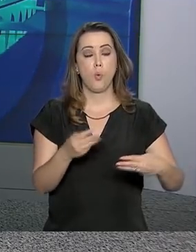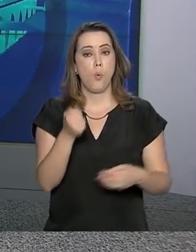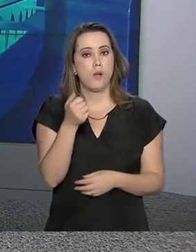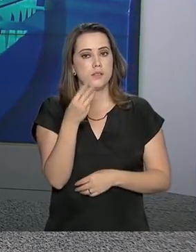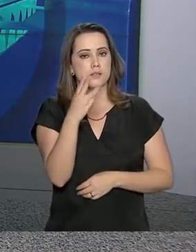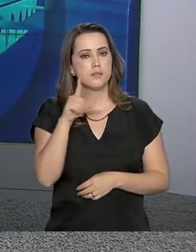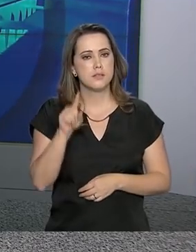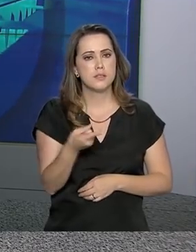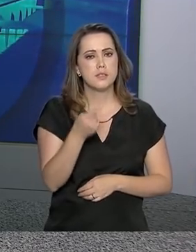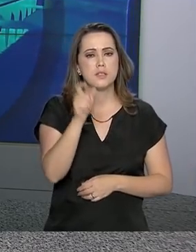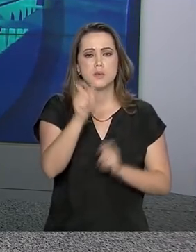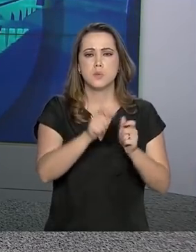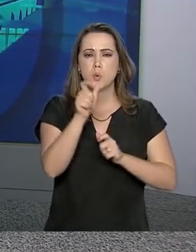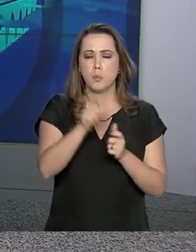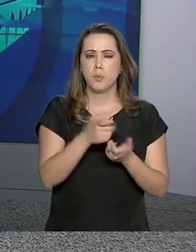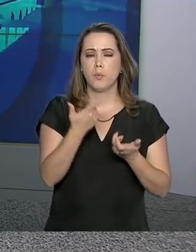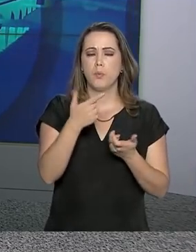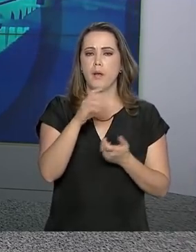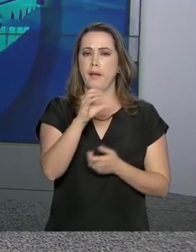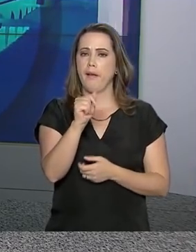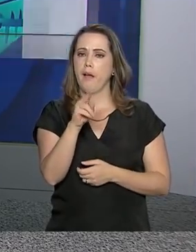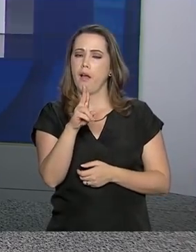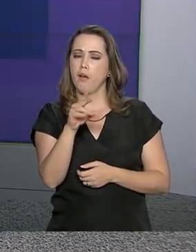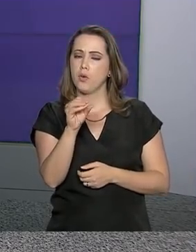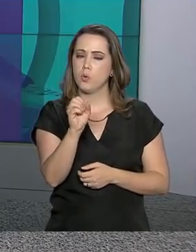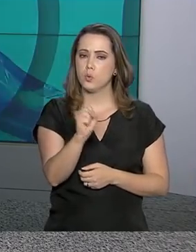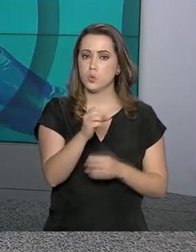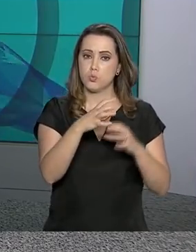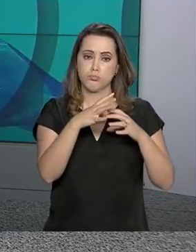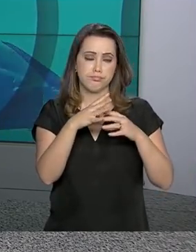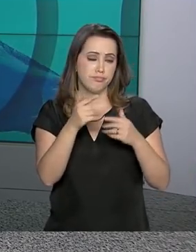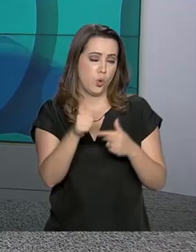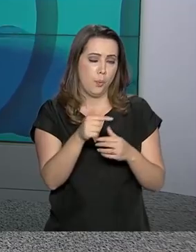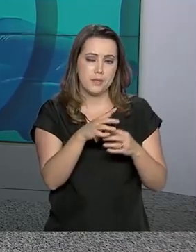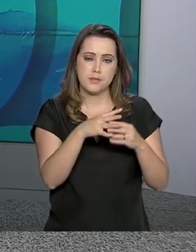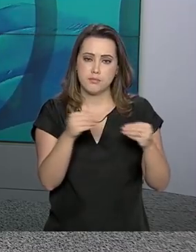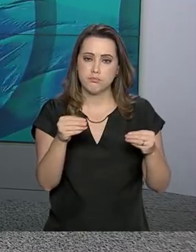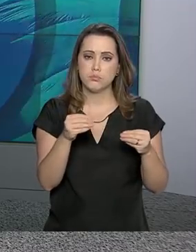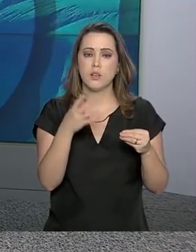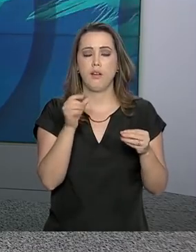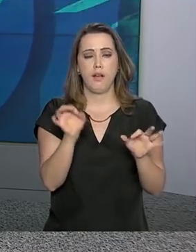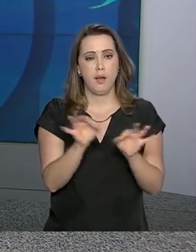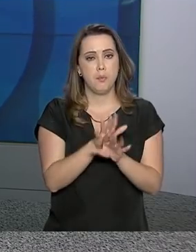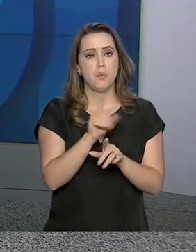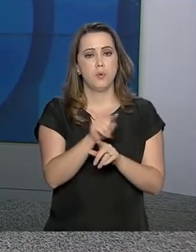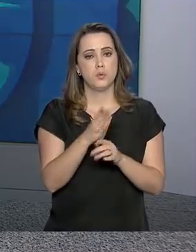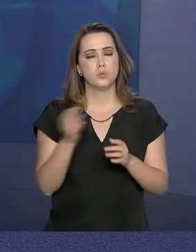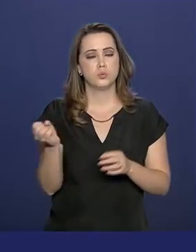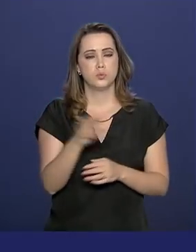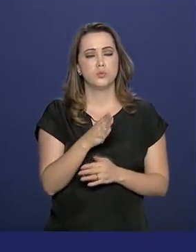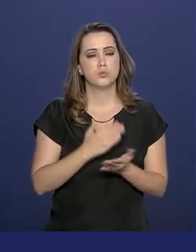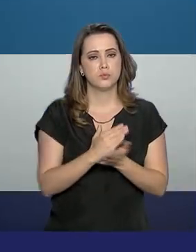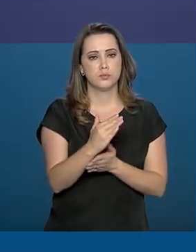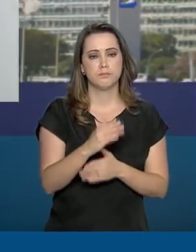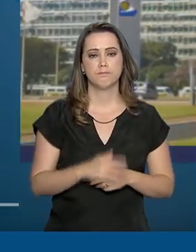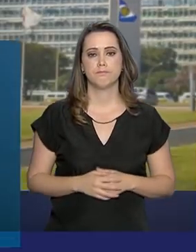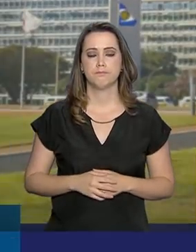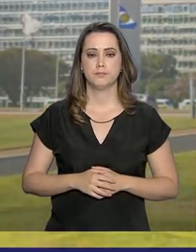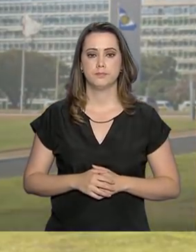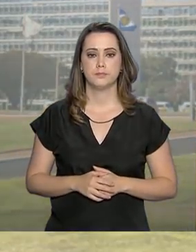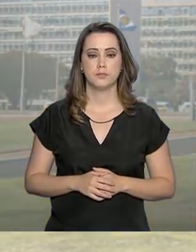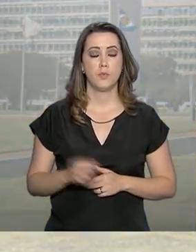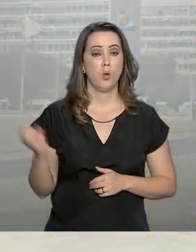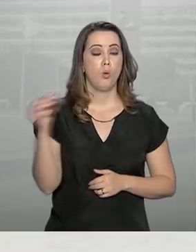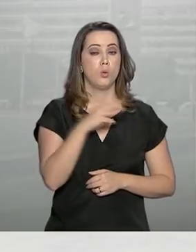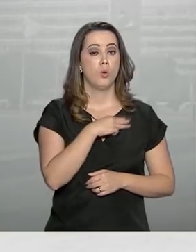extintos na esplanada dos ministérios. A nova estrutura de quadro dos funcionários já está em vigor. O